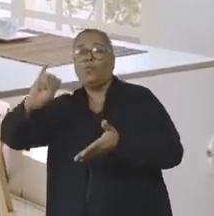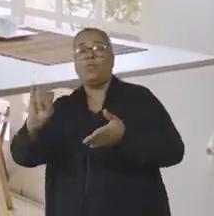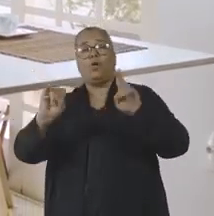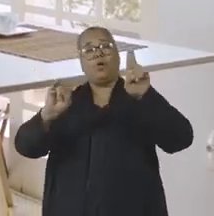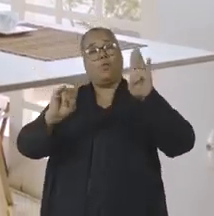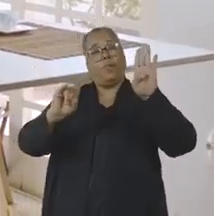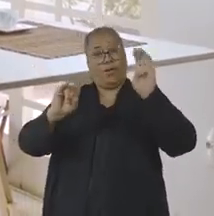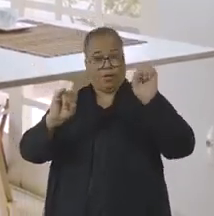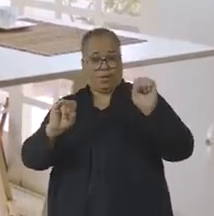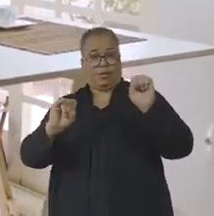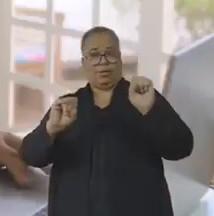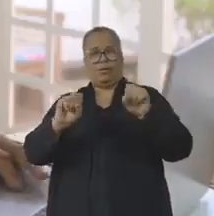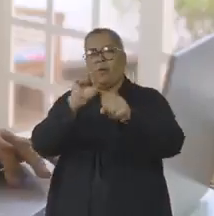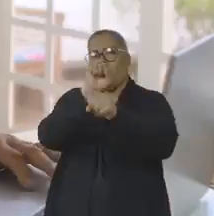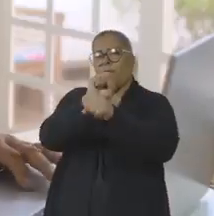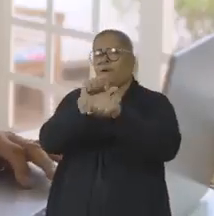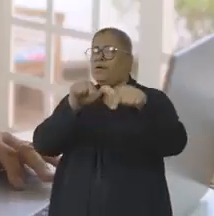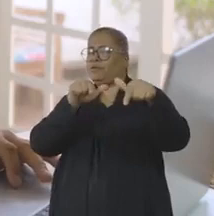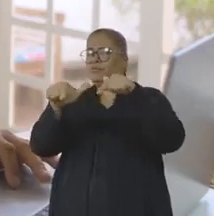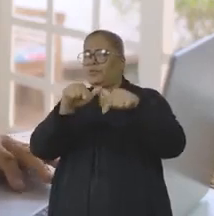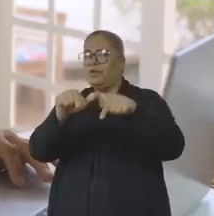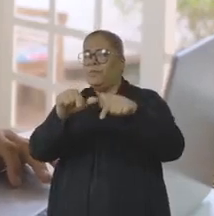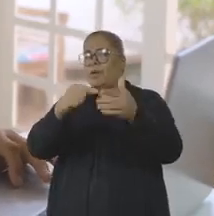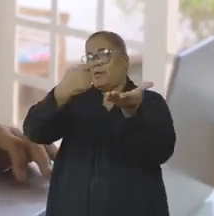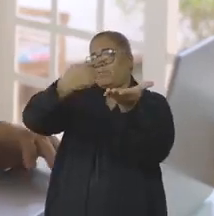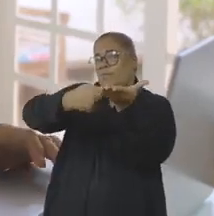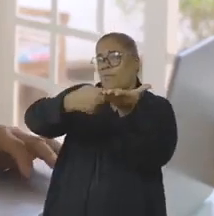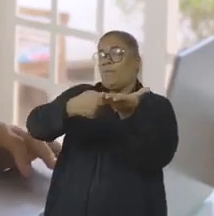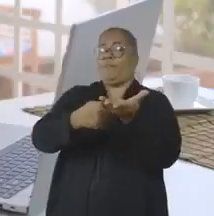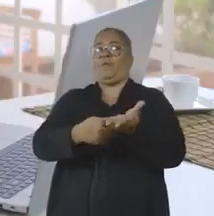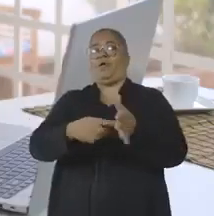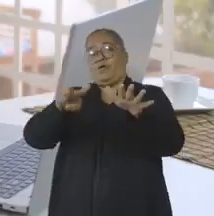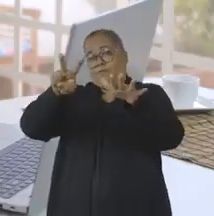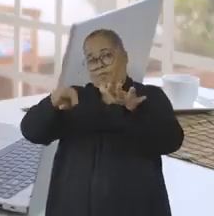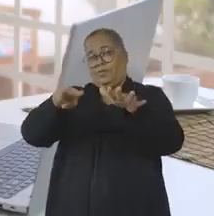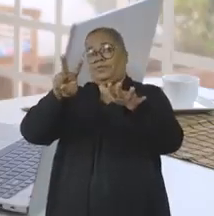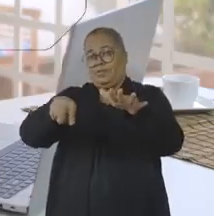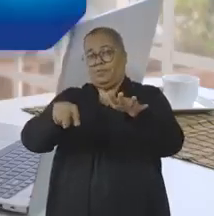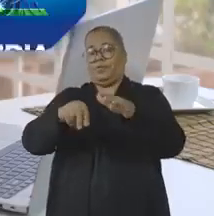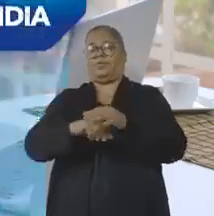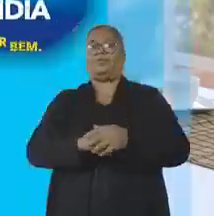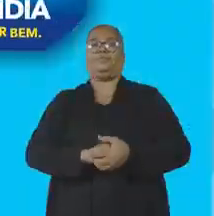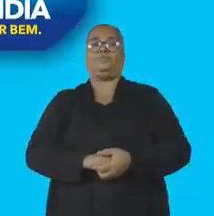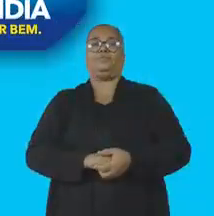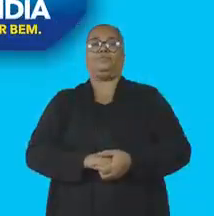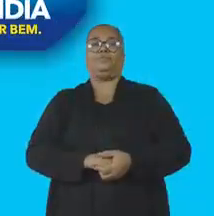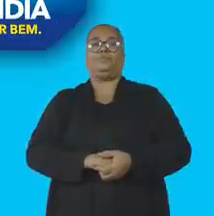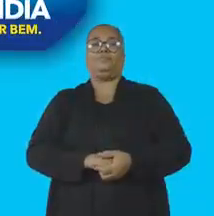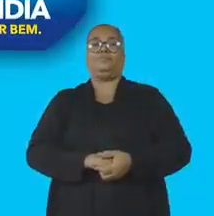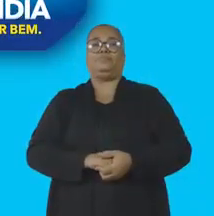Vá à unidade de saúde mais próxima com a caderneta de vacinação. Vacina é saúde e a hora de se proteger é agora!